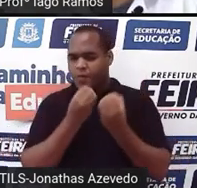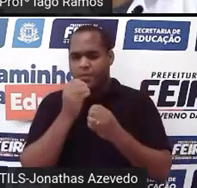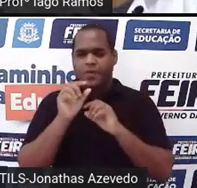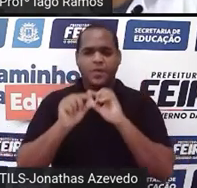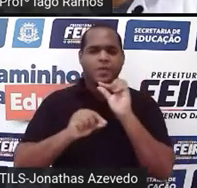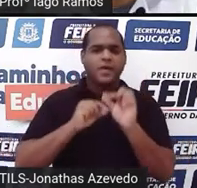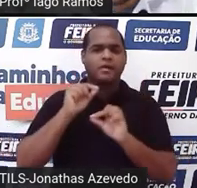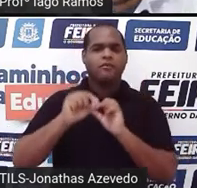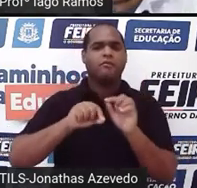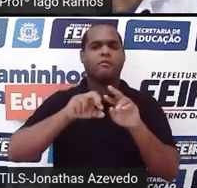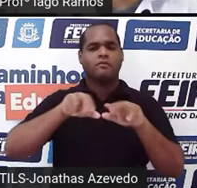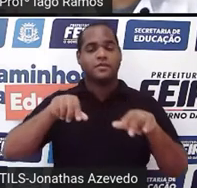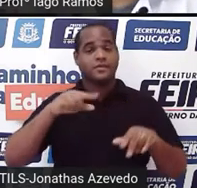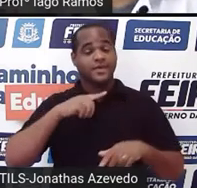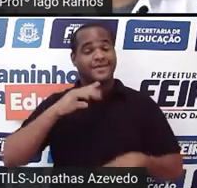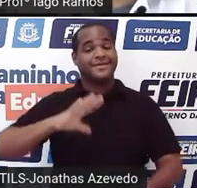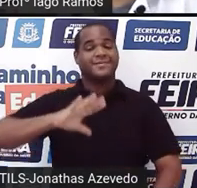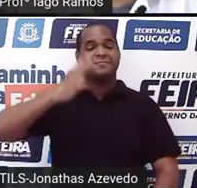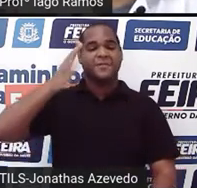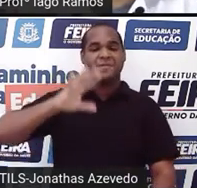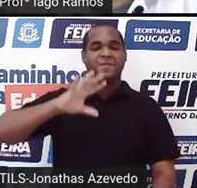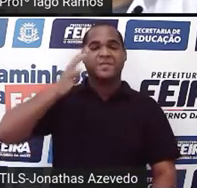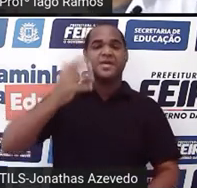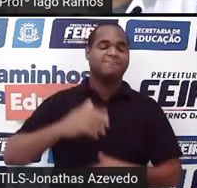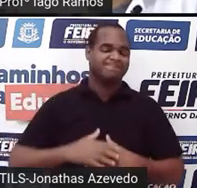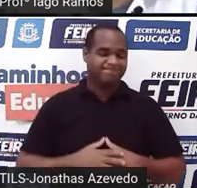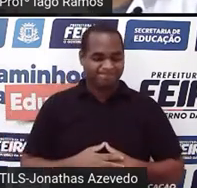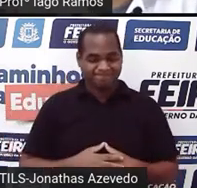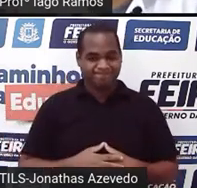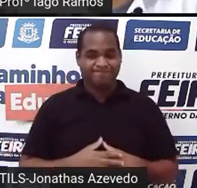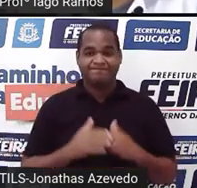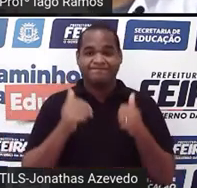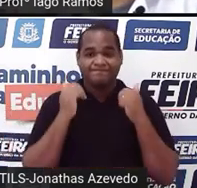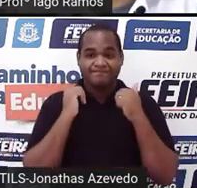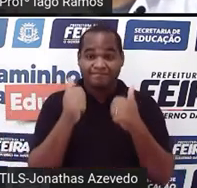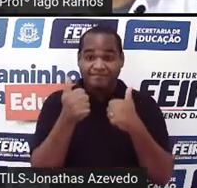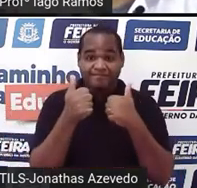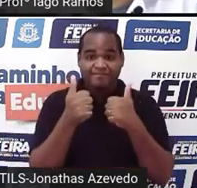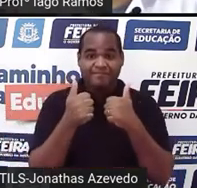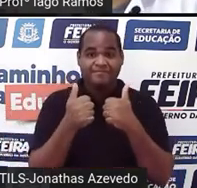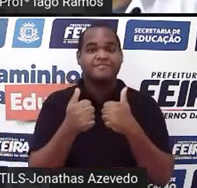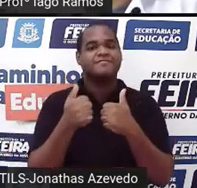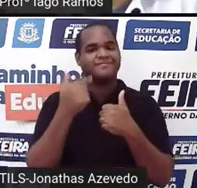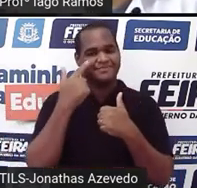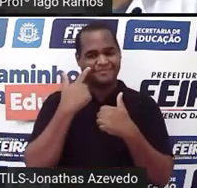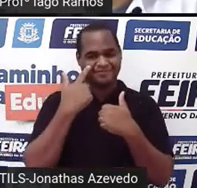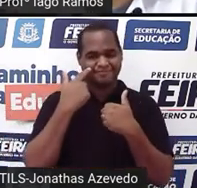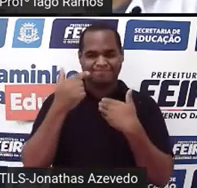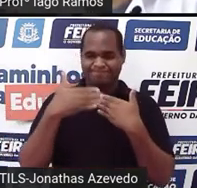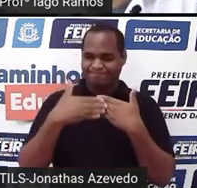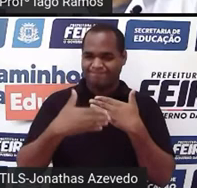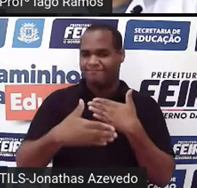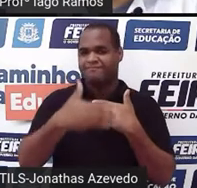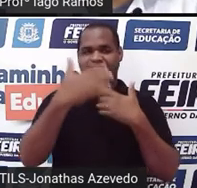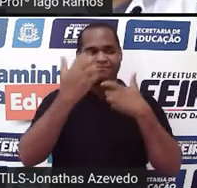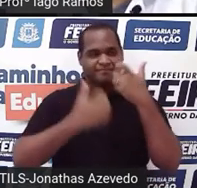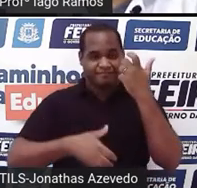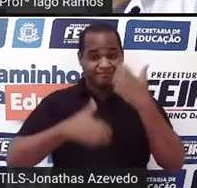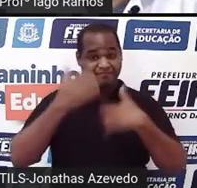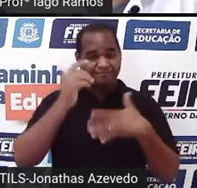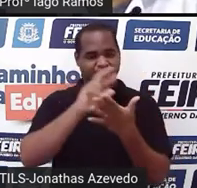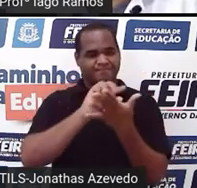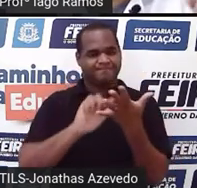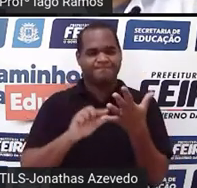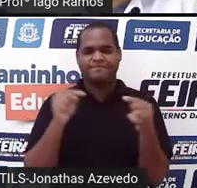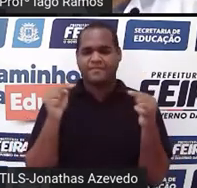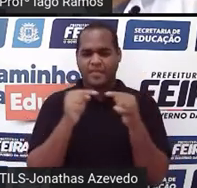cercando e o que está acontecendo nessas situações. Tá bom? Então, olha só o quanto o gráfico é uma